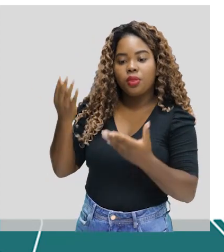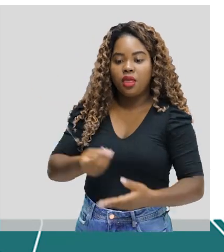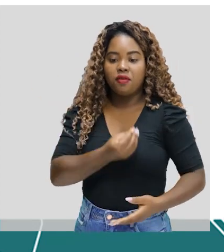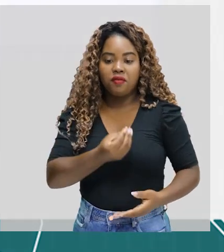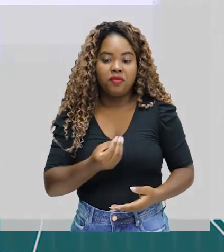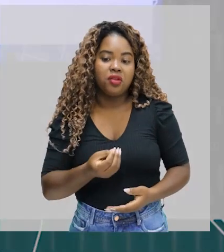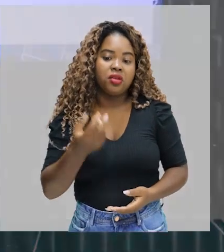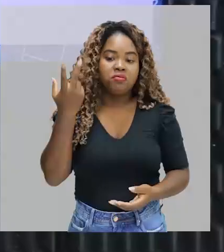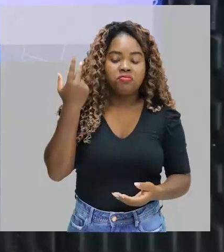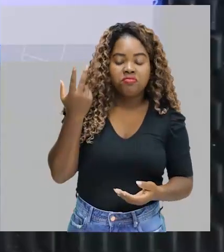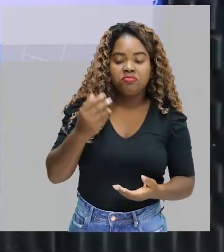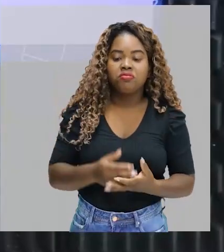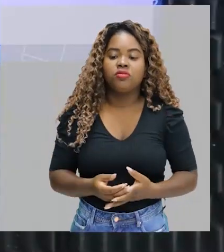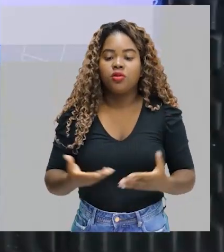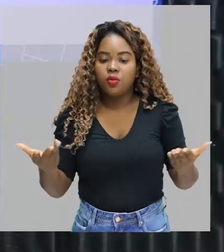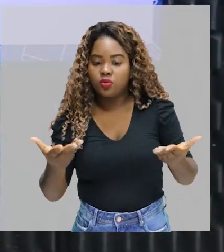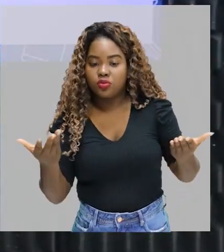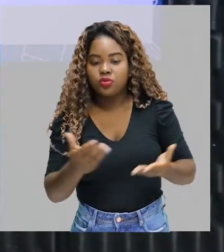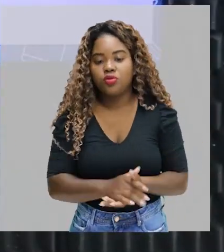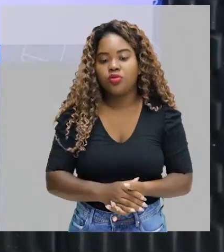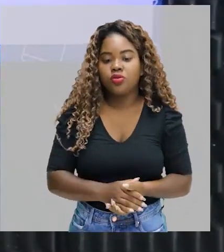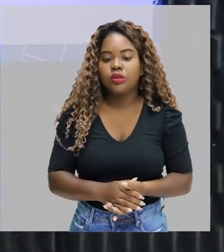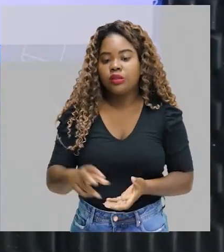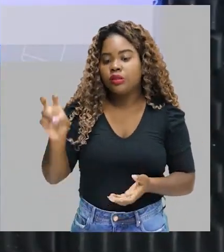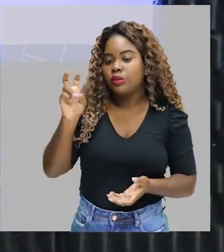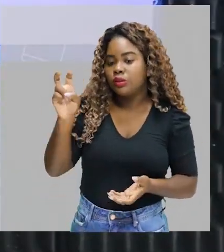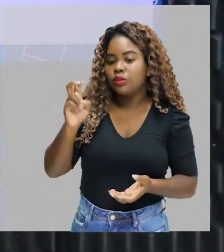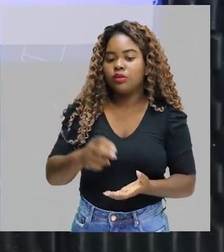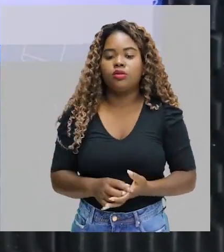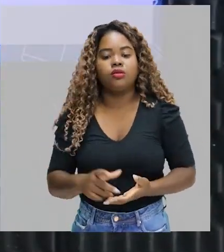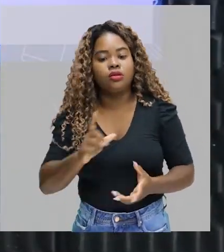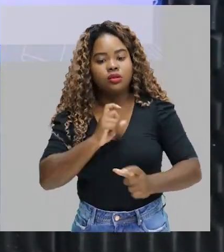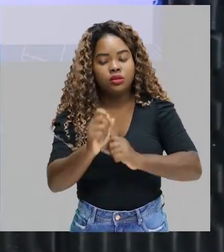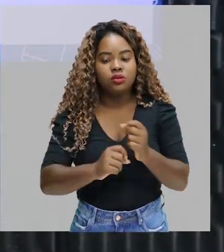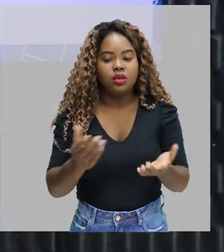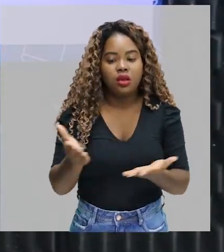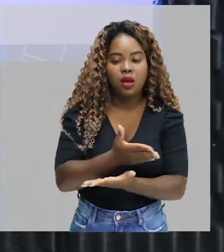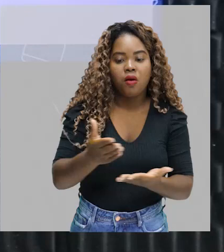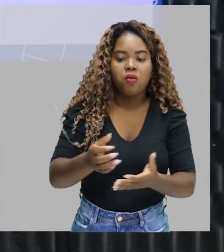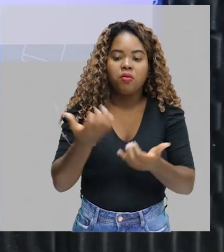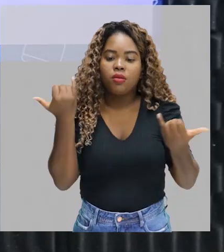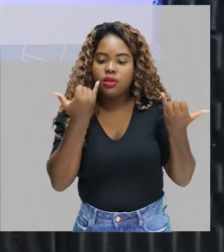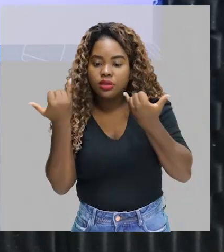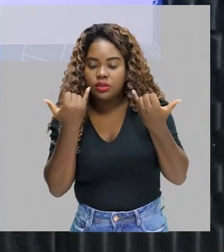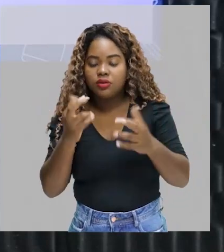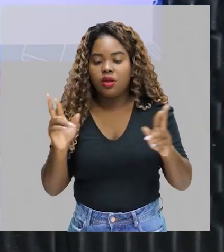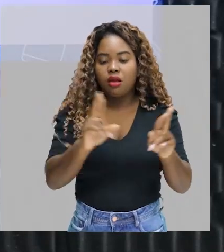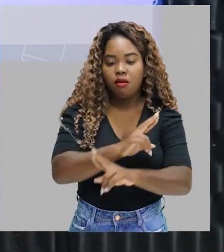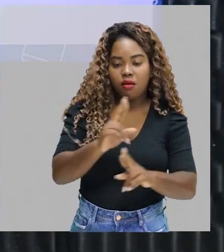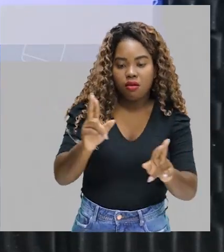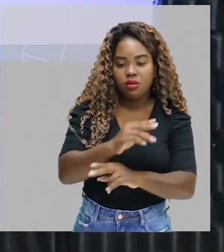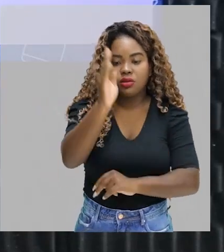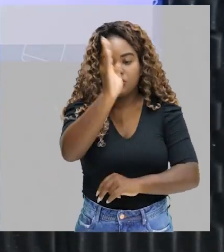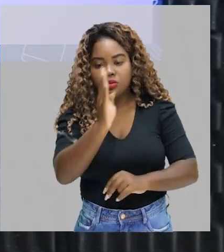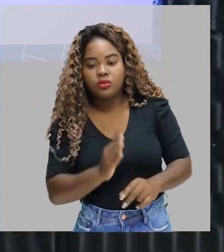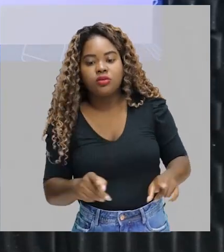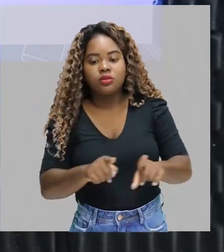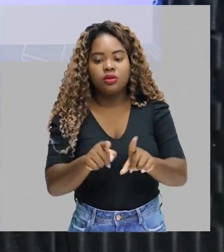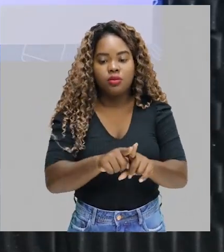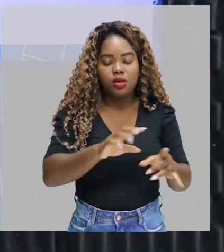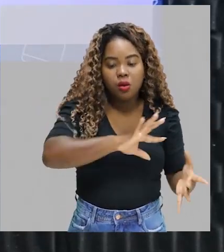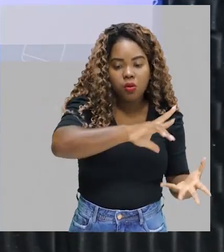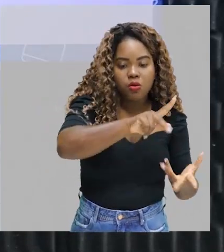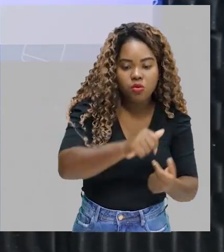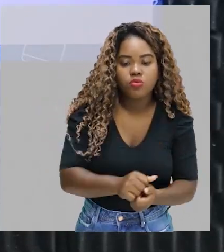moderna, aí eu trouxe alguns dados aqui relacionados ao sedentarismo, tanto no Brasil quanto no mundo,